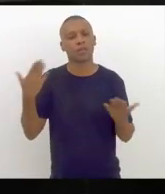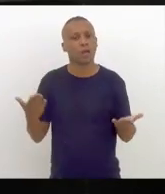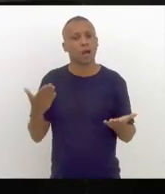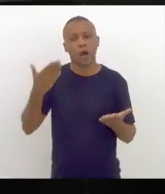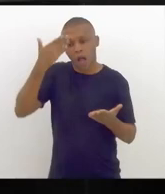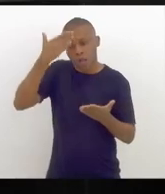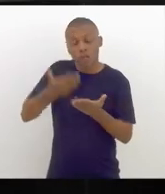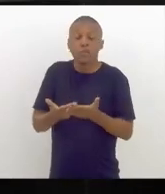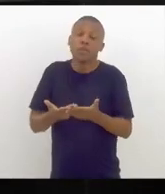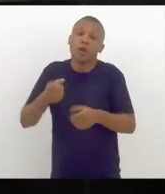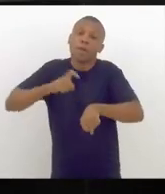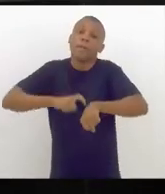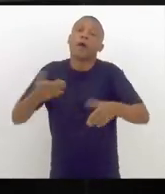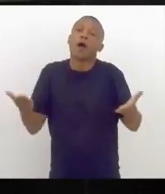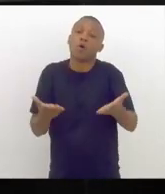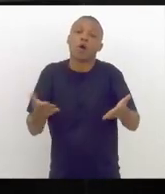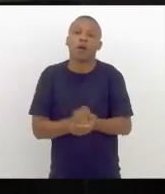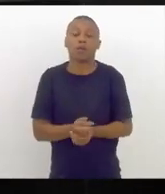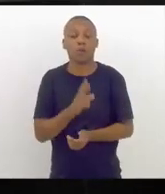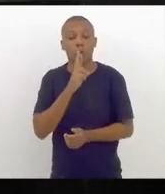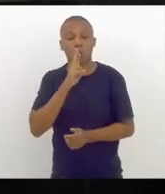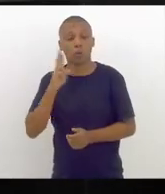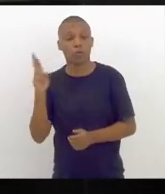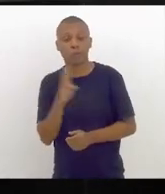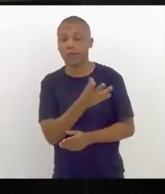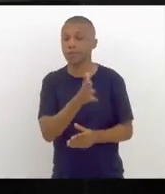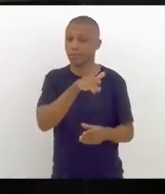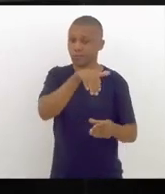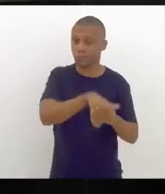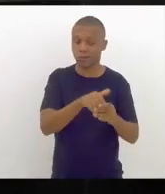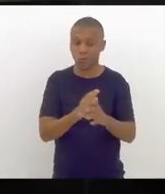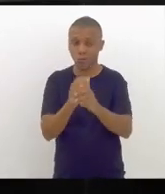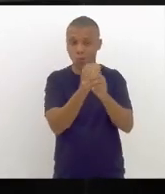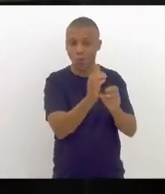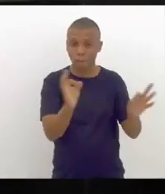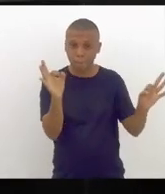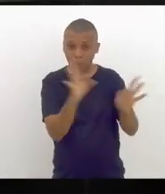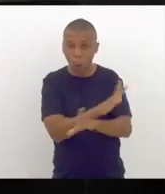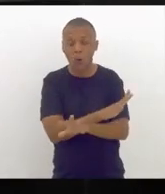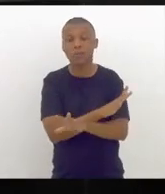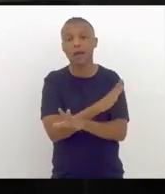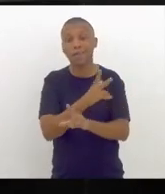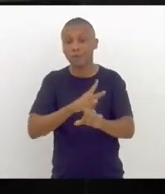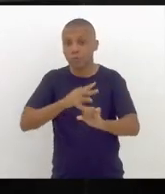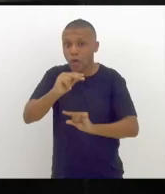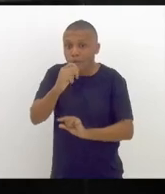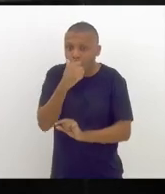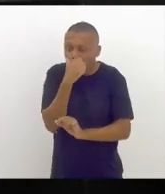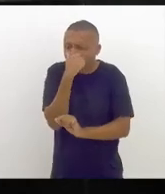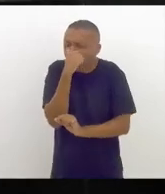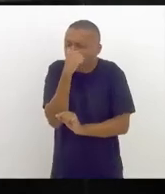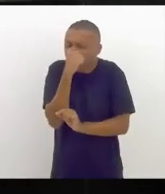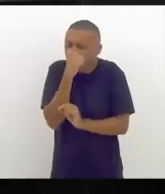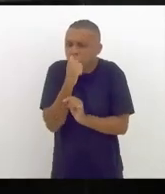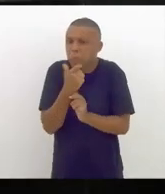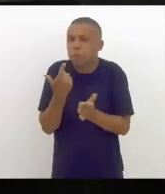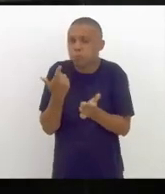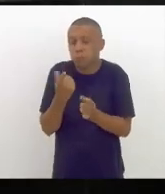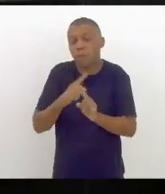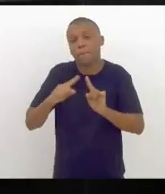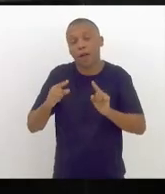o resultado das urnas está aí, foi apertada a vitória, mas como boa